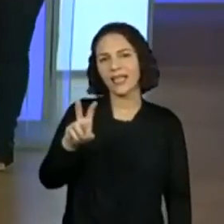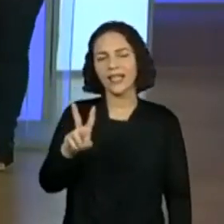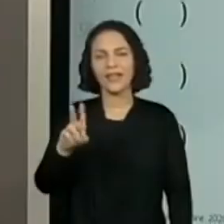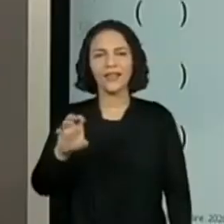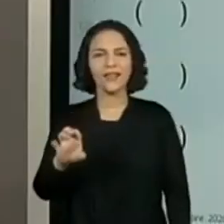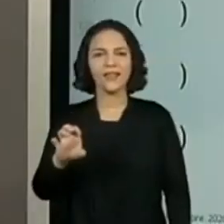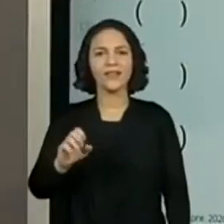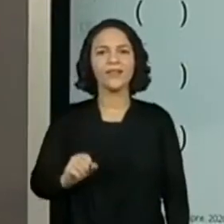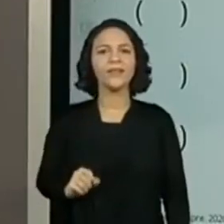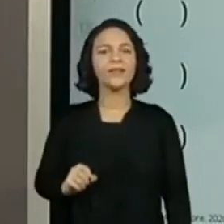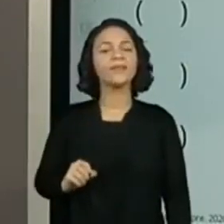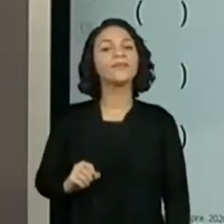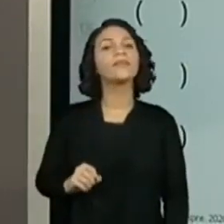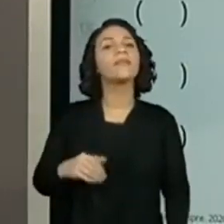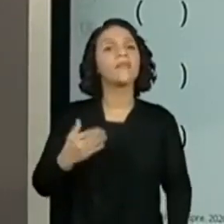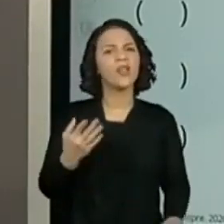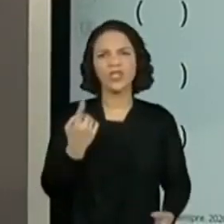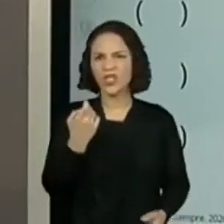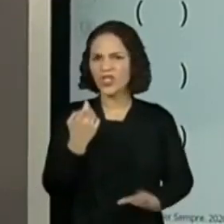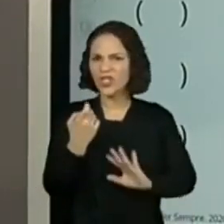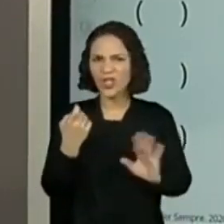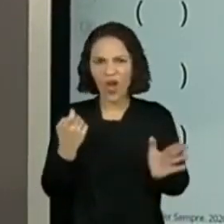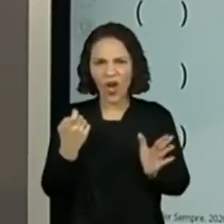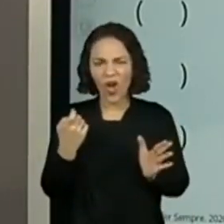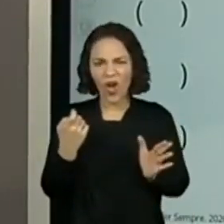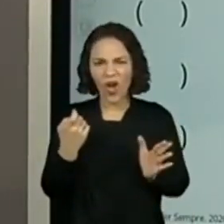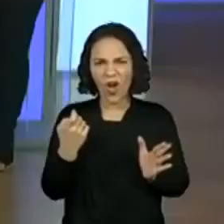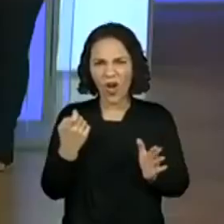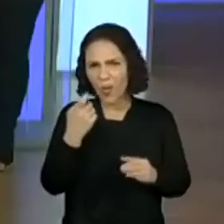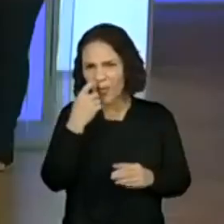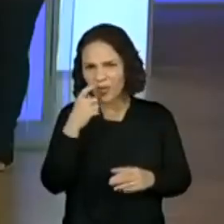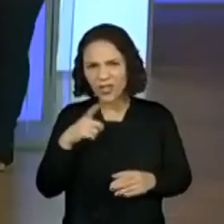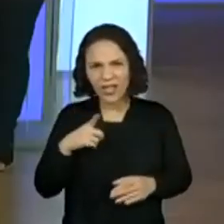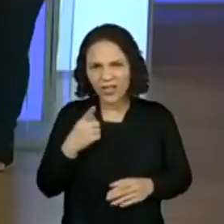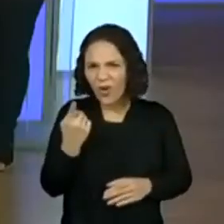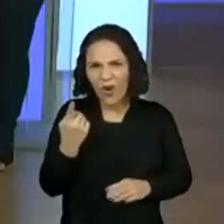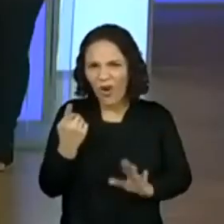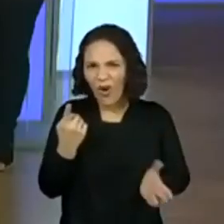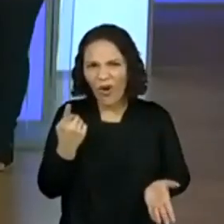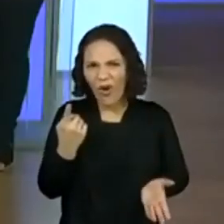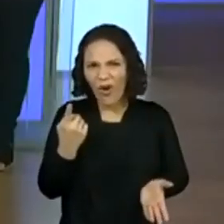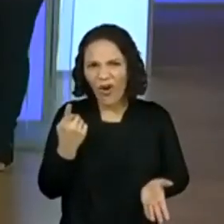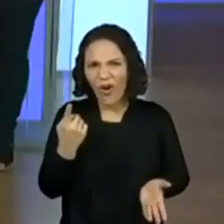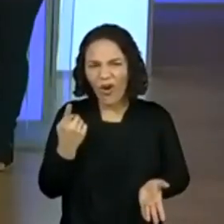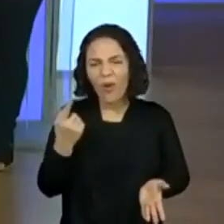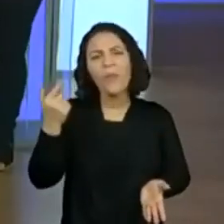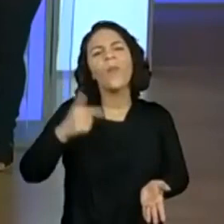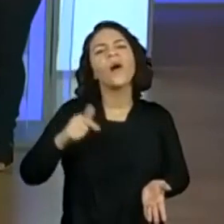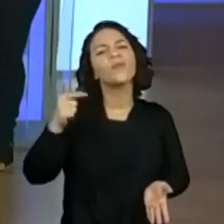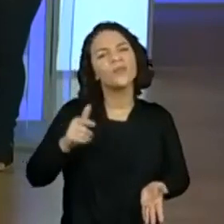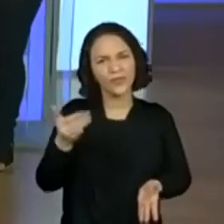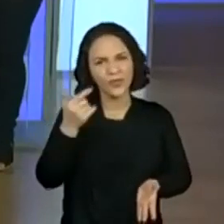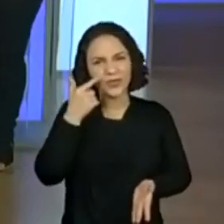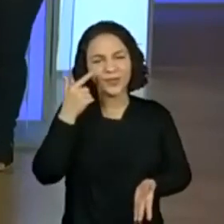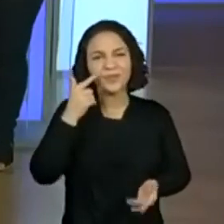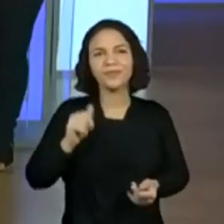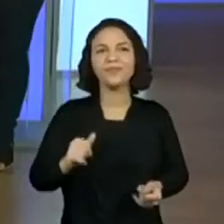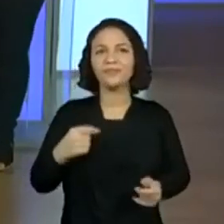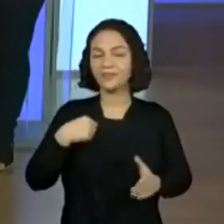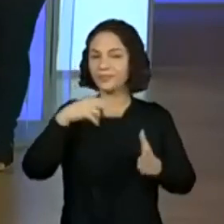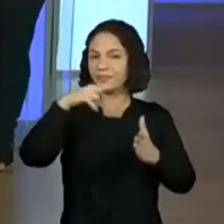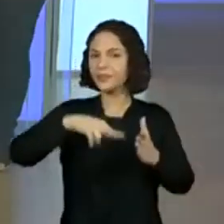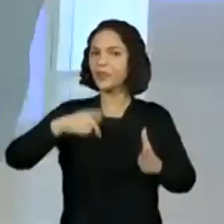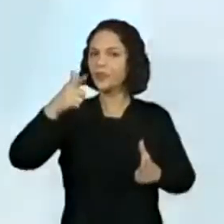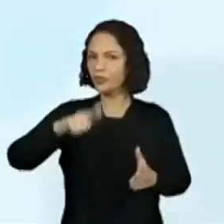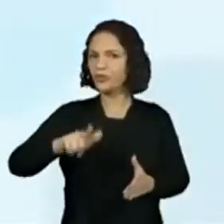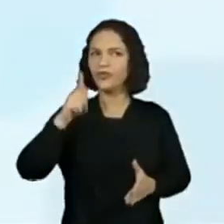só Branca de Neve tem bruxa? Ah, e aí, turminha, só... Vamos ler de novo para eles, professores? ler